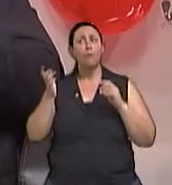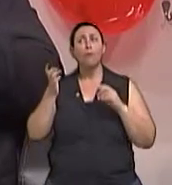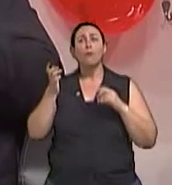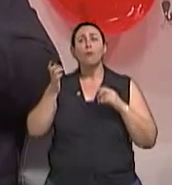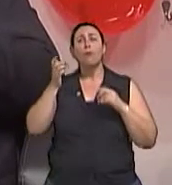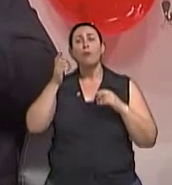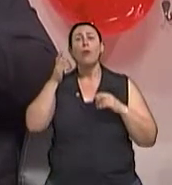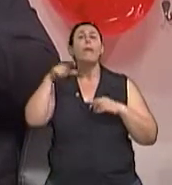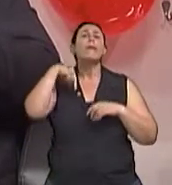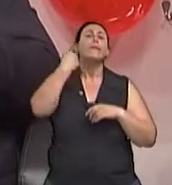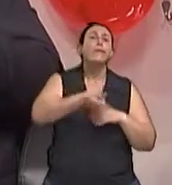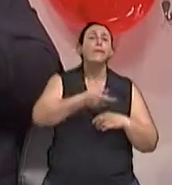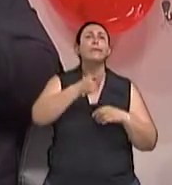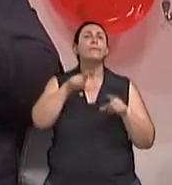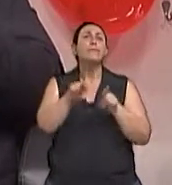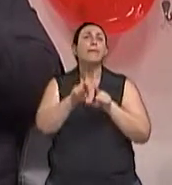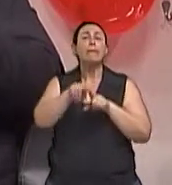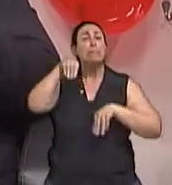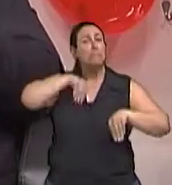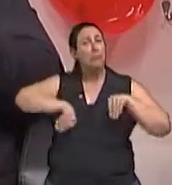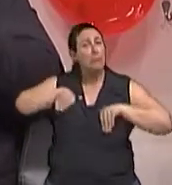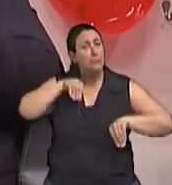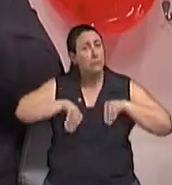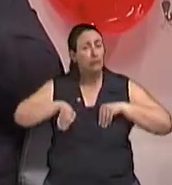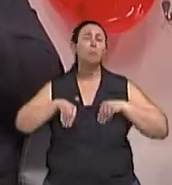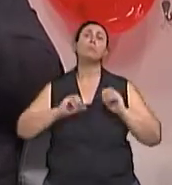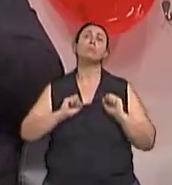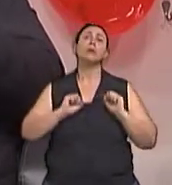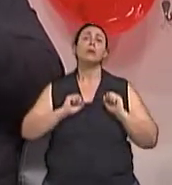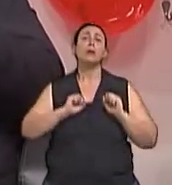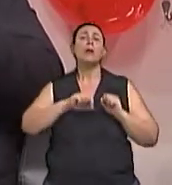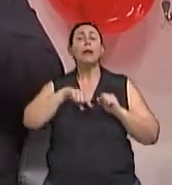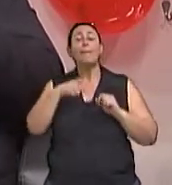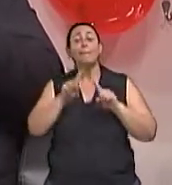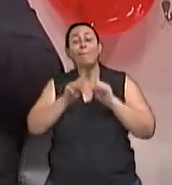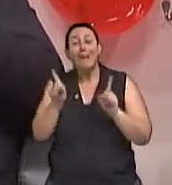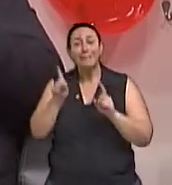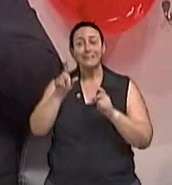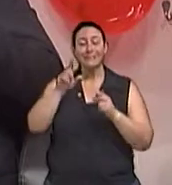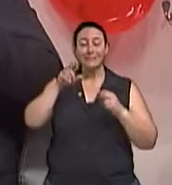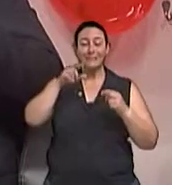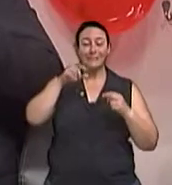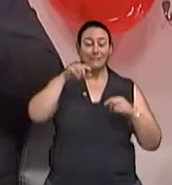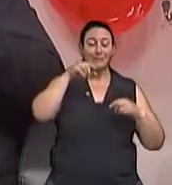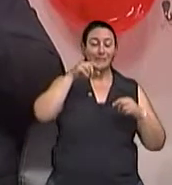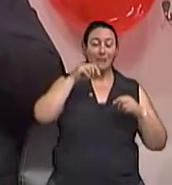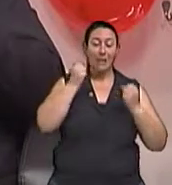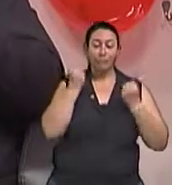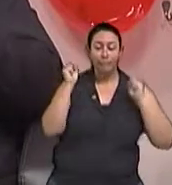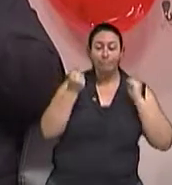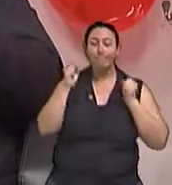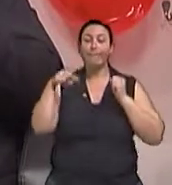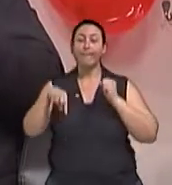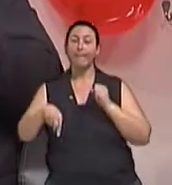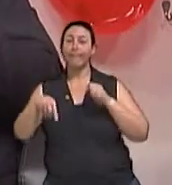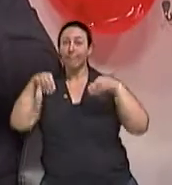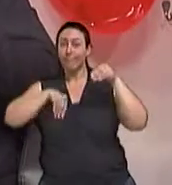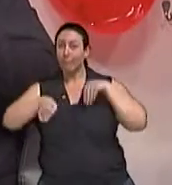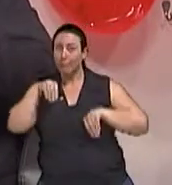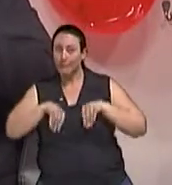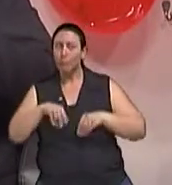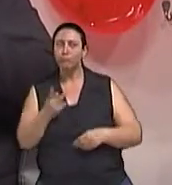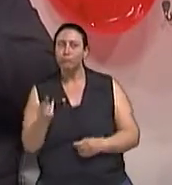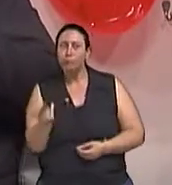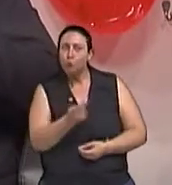com ansiedade secundária, né? E a insônia pode estar neste meio, né? Mais para uma depressão, mais para uma ansiedade ou